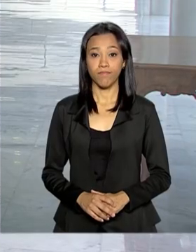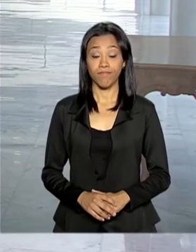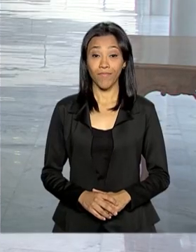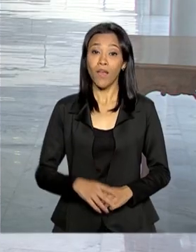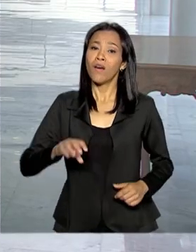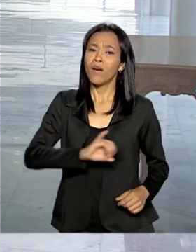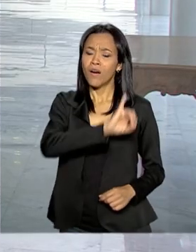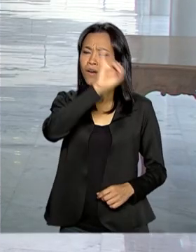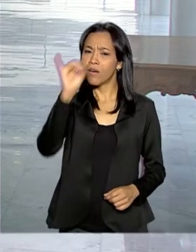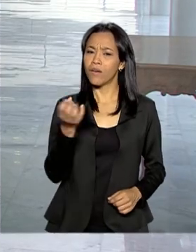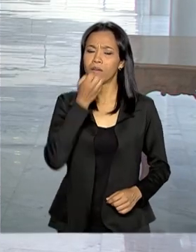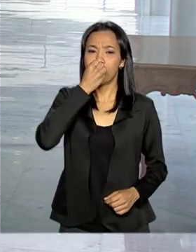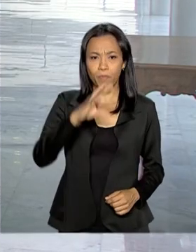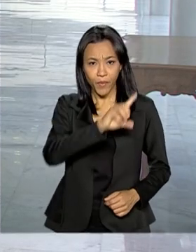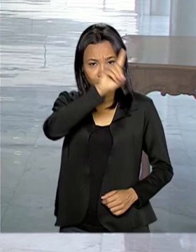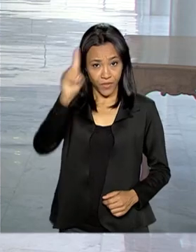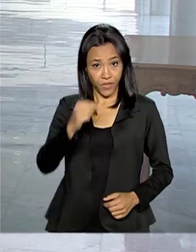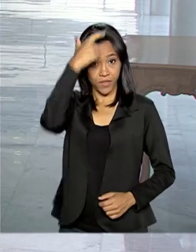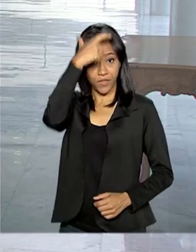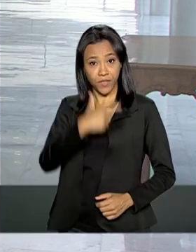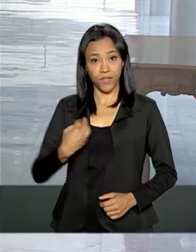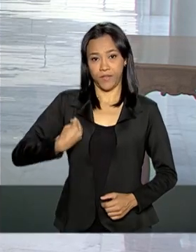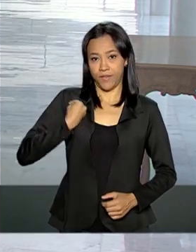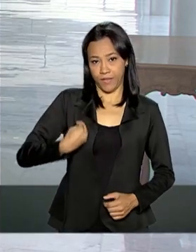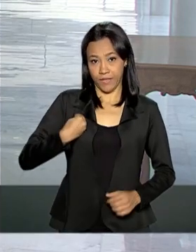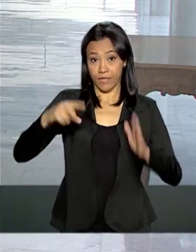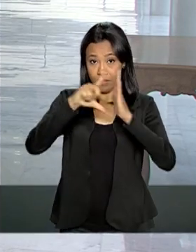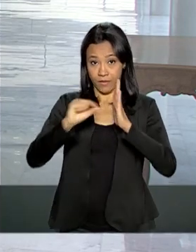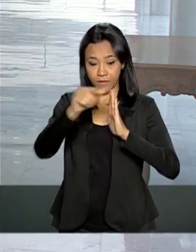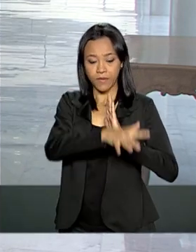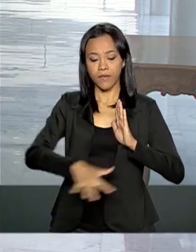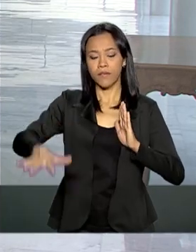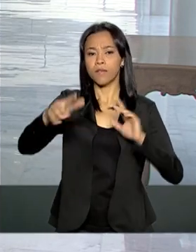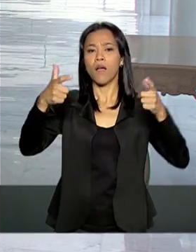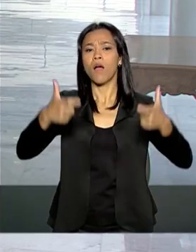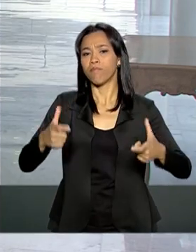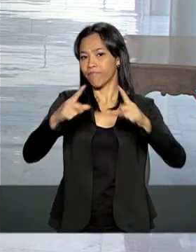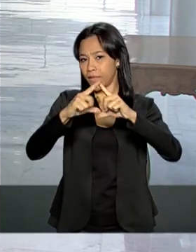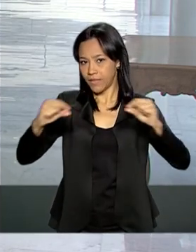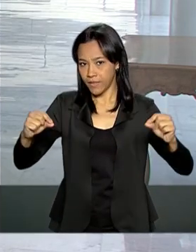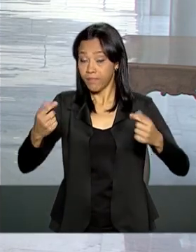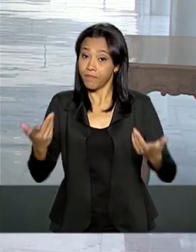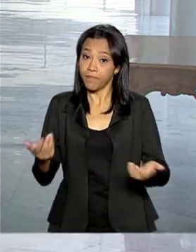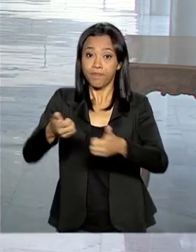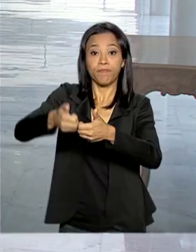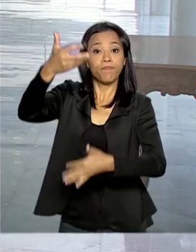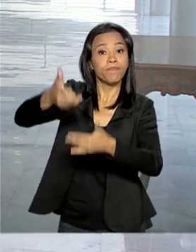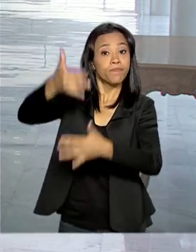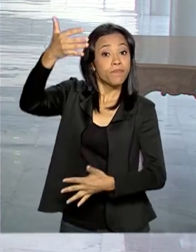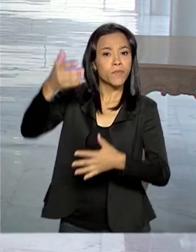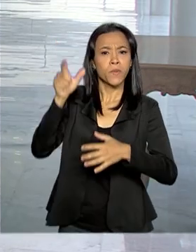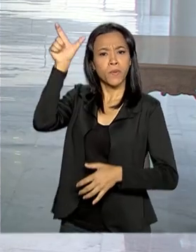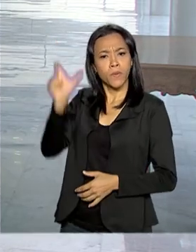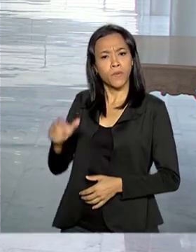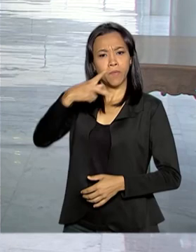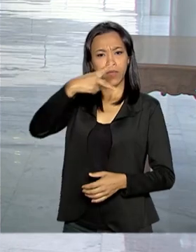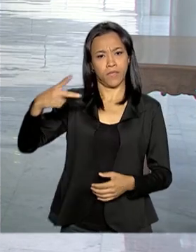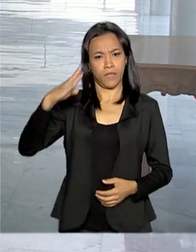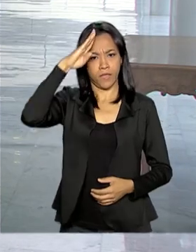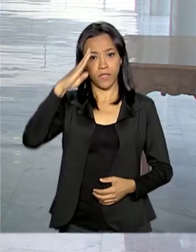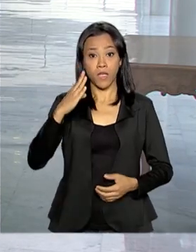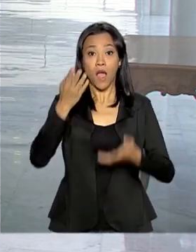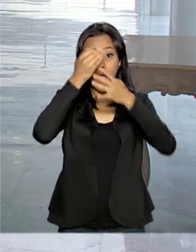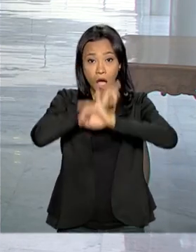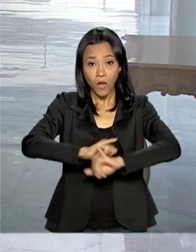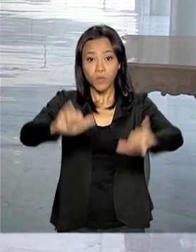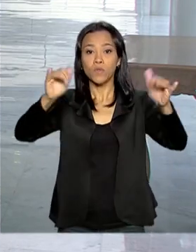Olá, bom dia, falamos ao vivo do Palácio do Planalto em Brasília. Pelas redes sociais, o presidente Jair Bolsonaro anunciou hoje